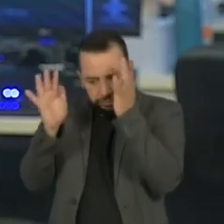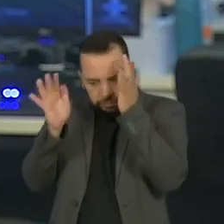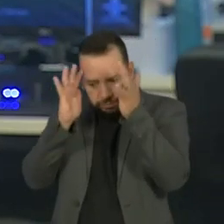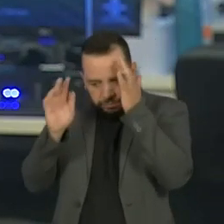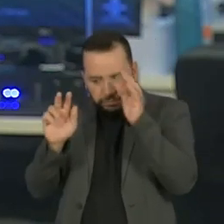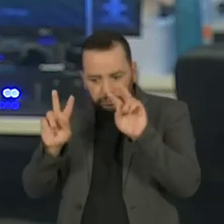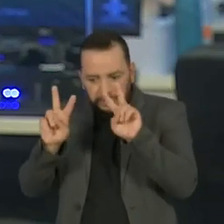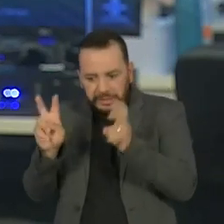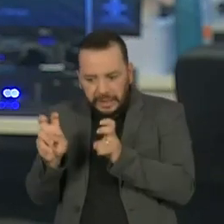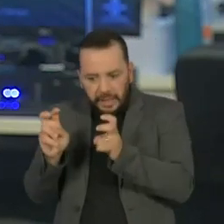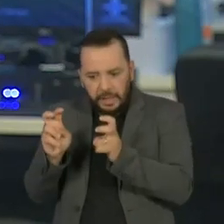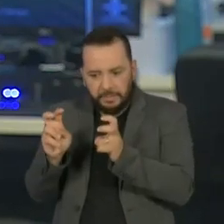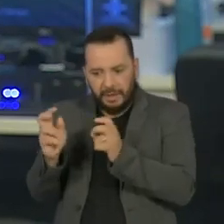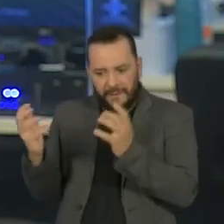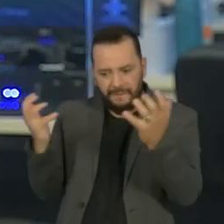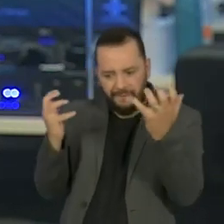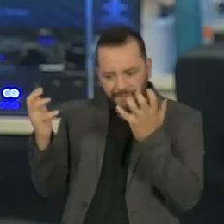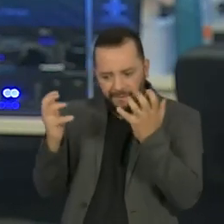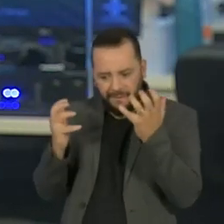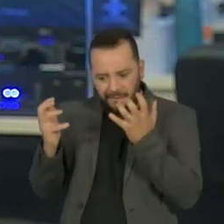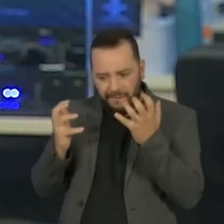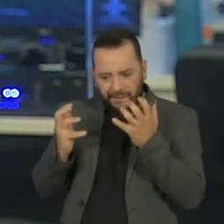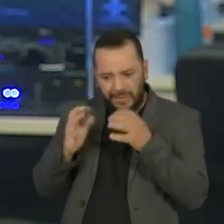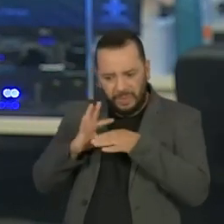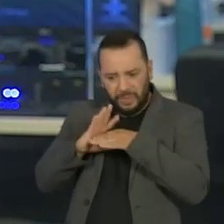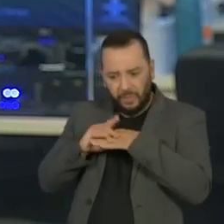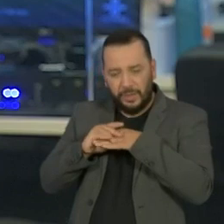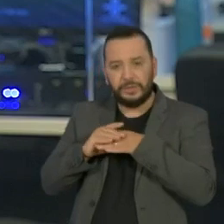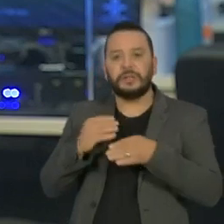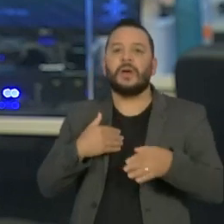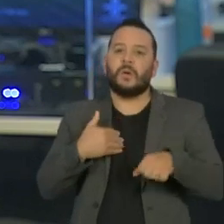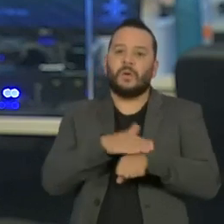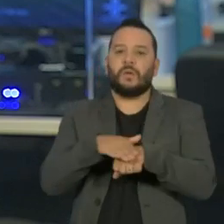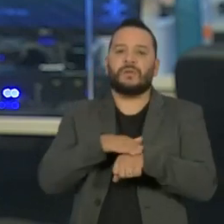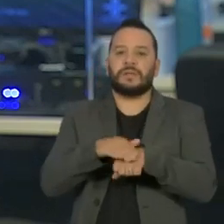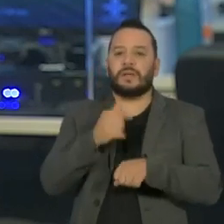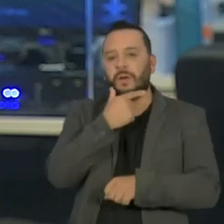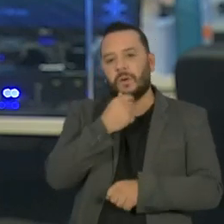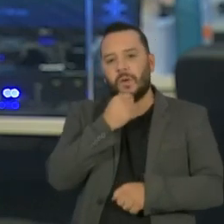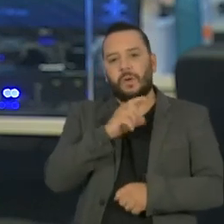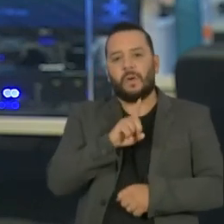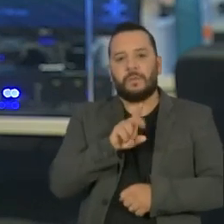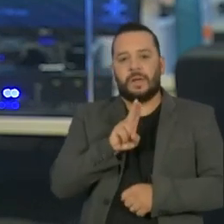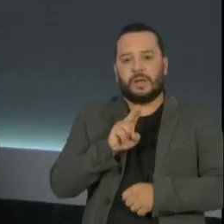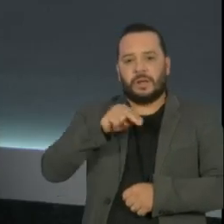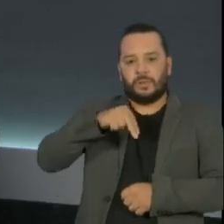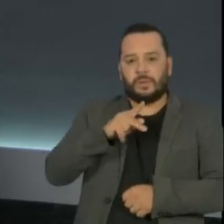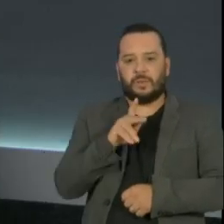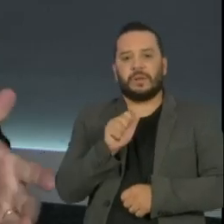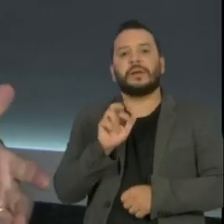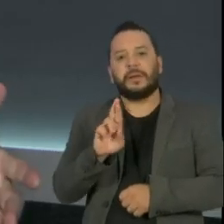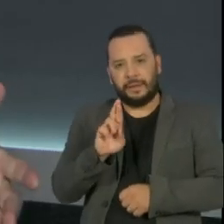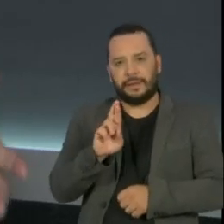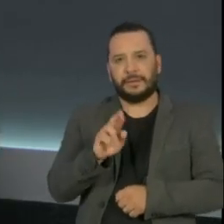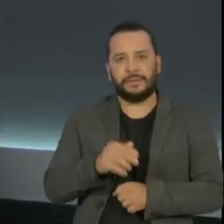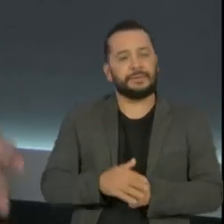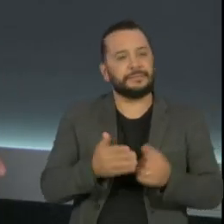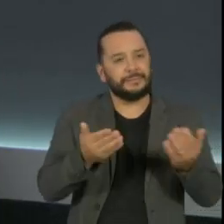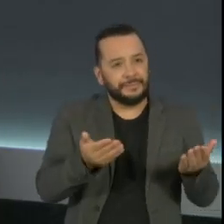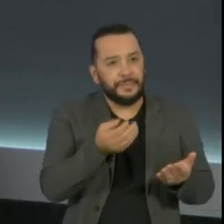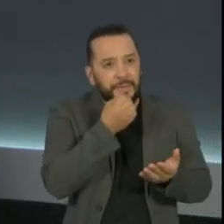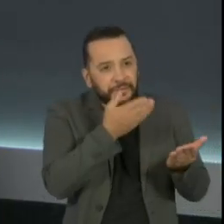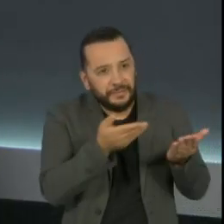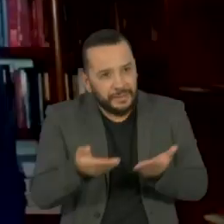que nos deixa doentes? Sobre isso eu conversei com o Christian Dunker, psicanalista, na entrevista de hoje. Christian Dunker,